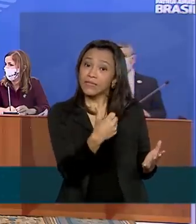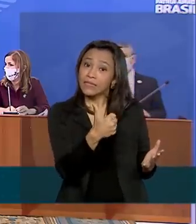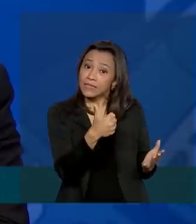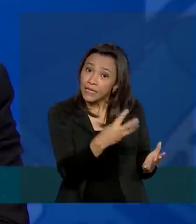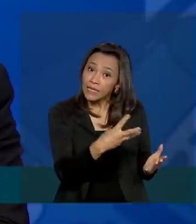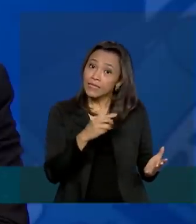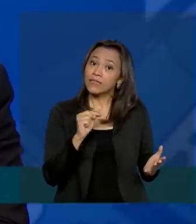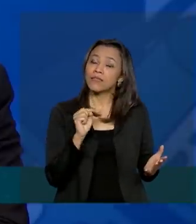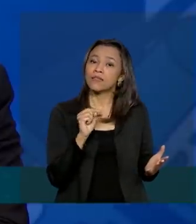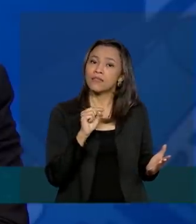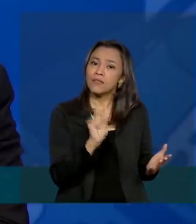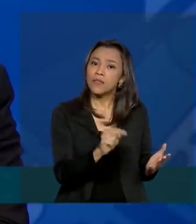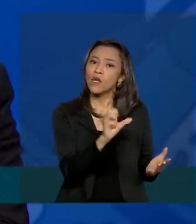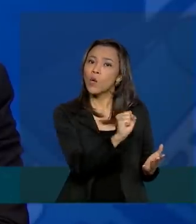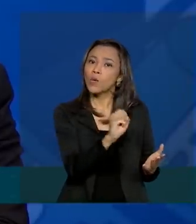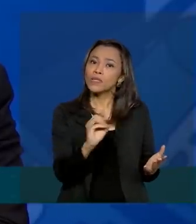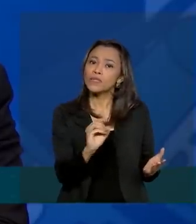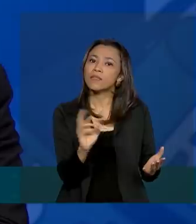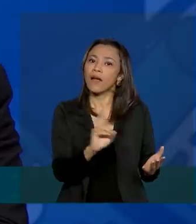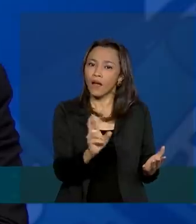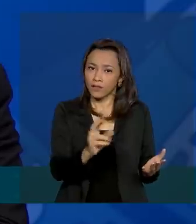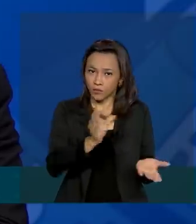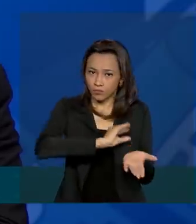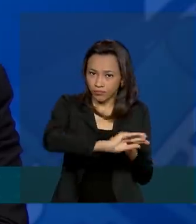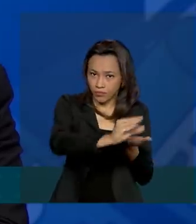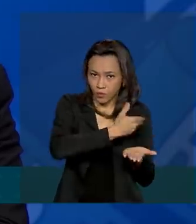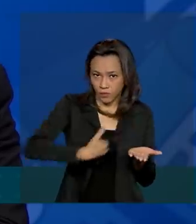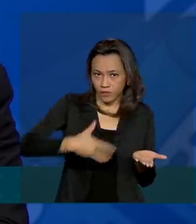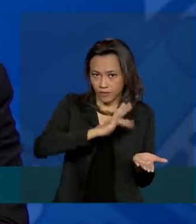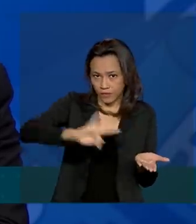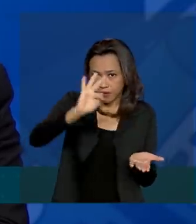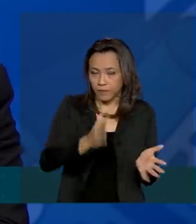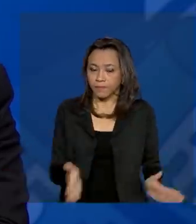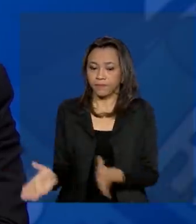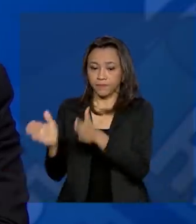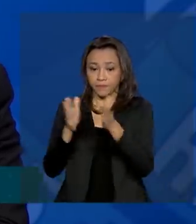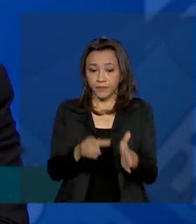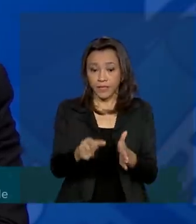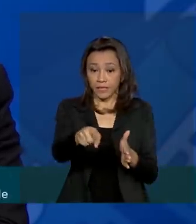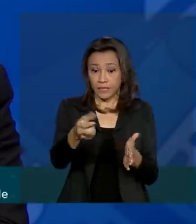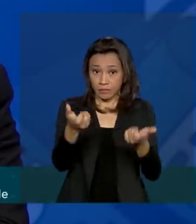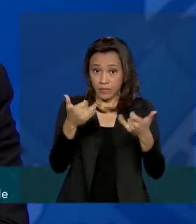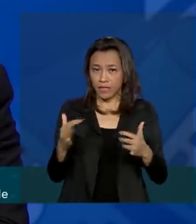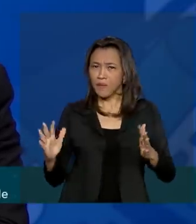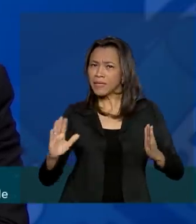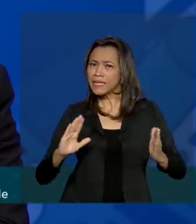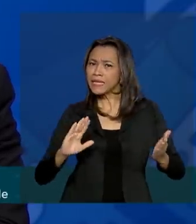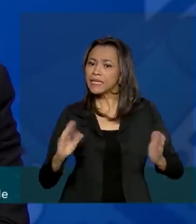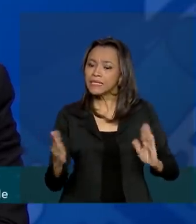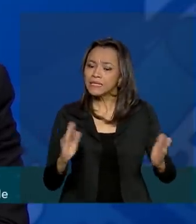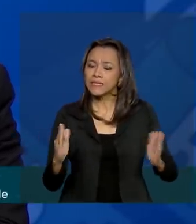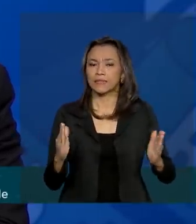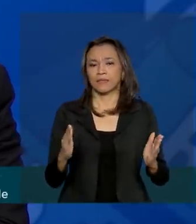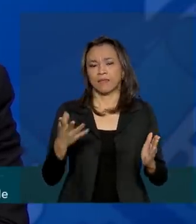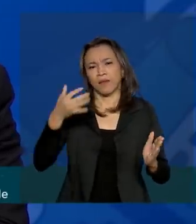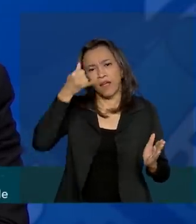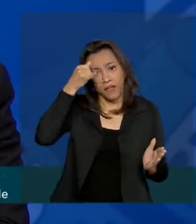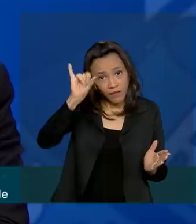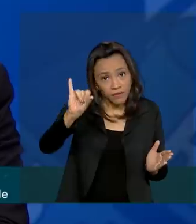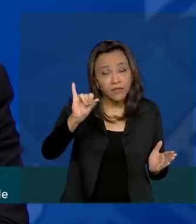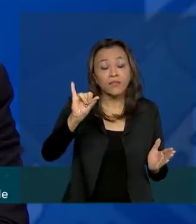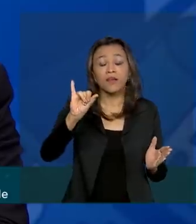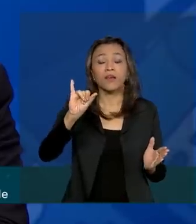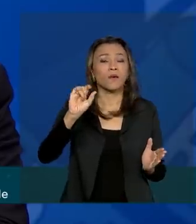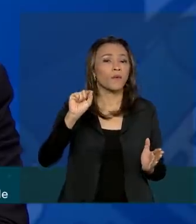do governo federal. É uma transição para que a gente possa evitar a todo custo